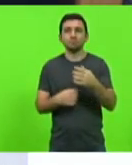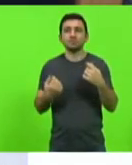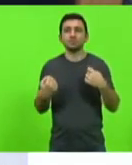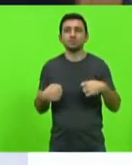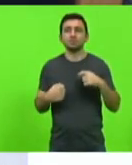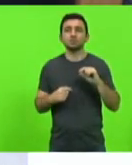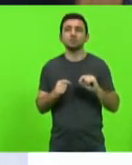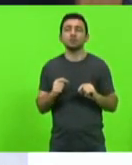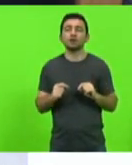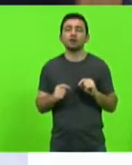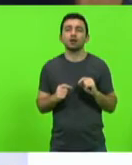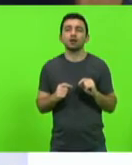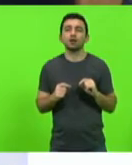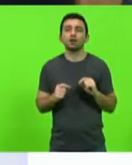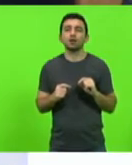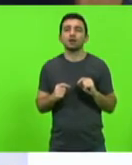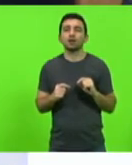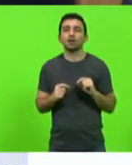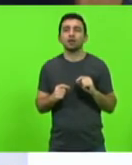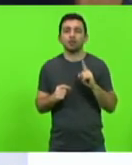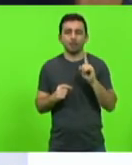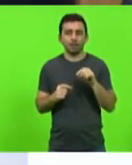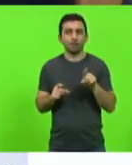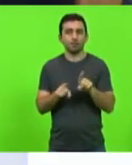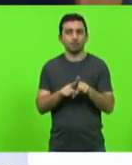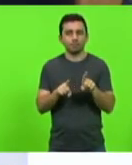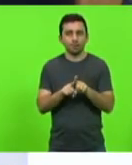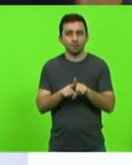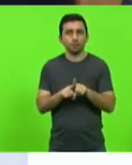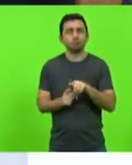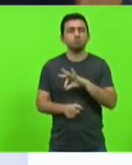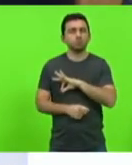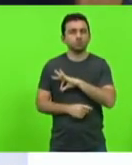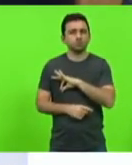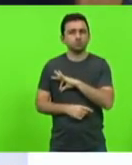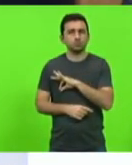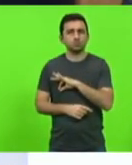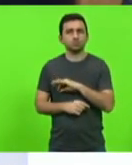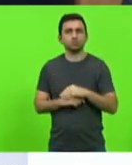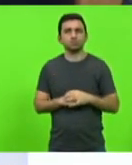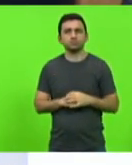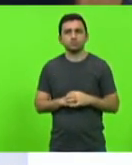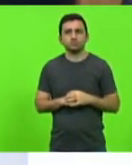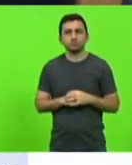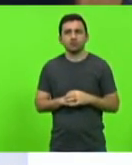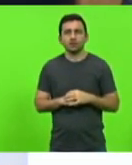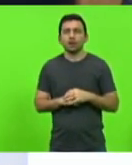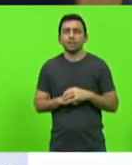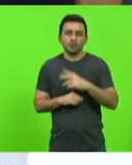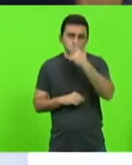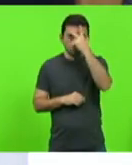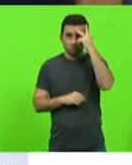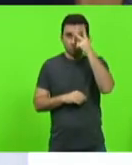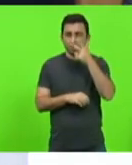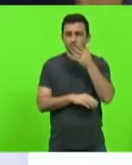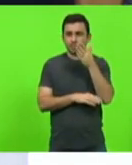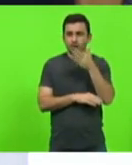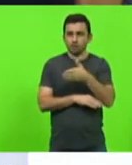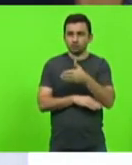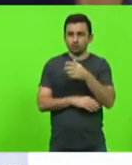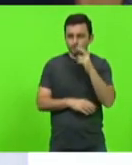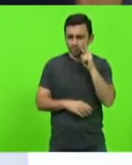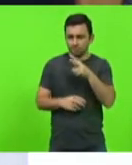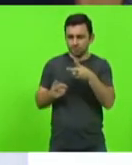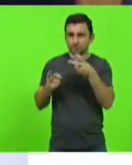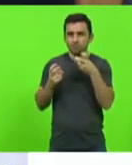a possibilidade de auferir, claro, que tem que ter o poder de polícia, mas quando quem está no pedágio perceber que a